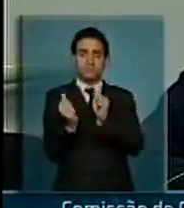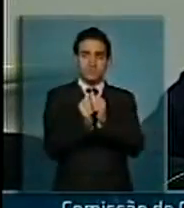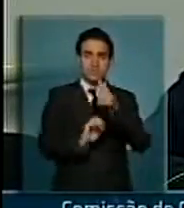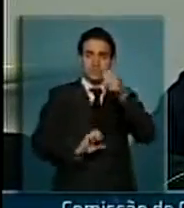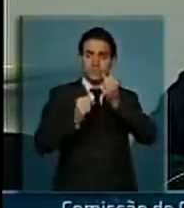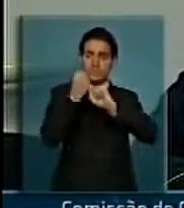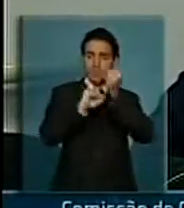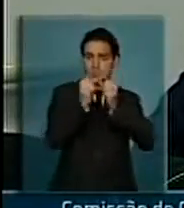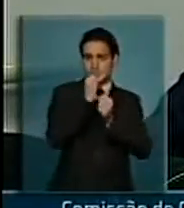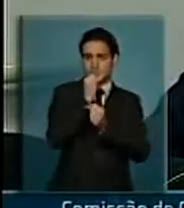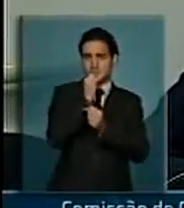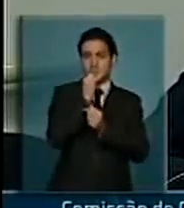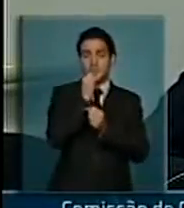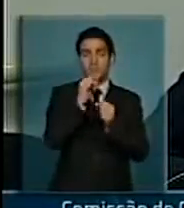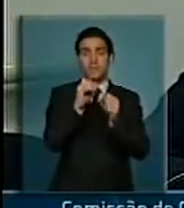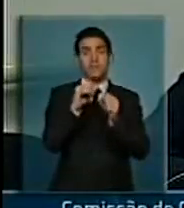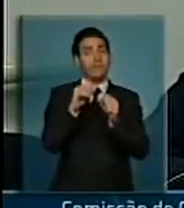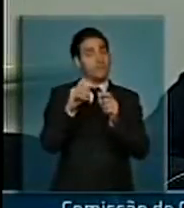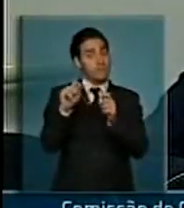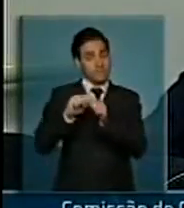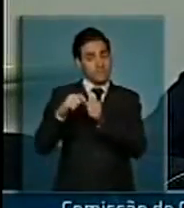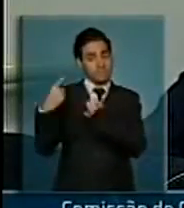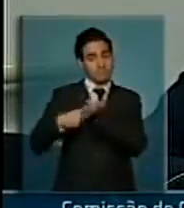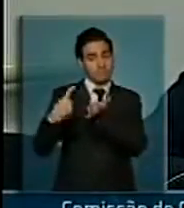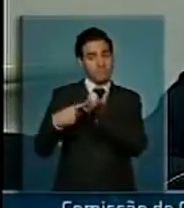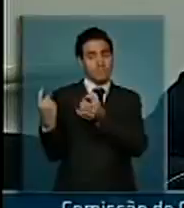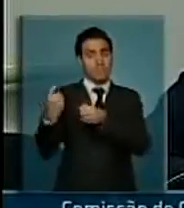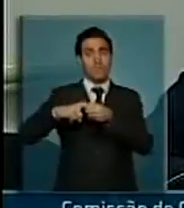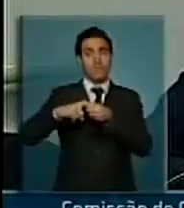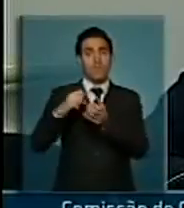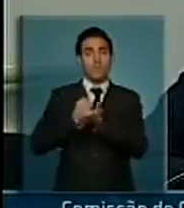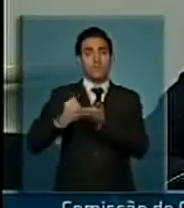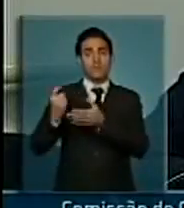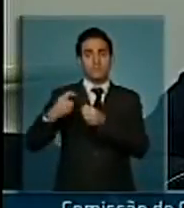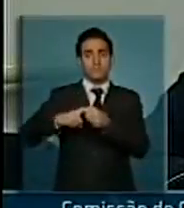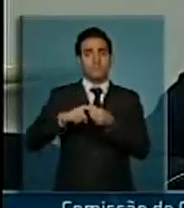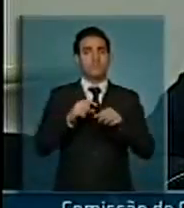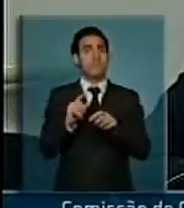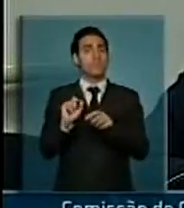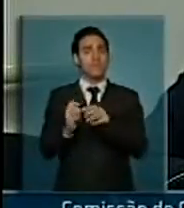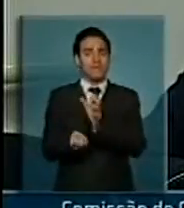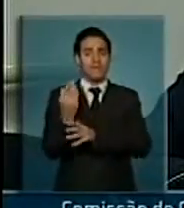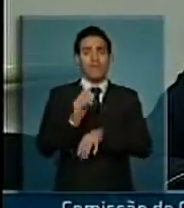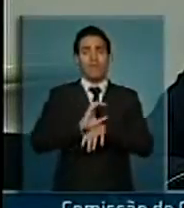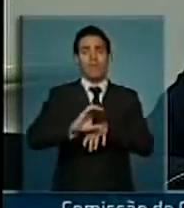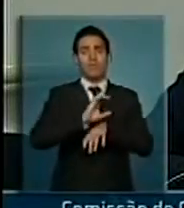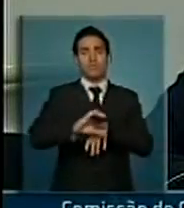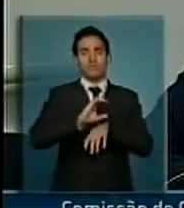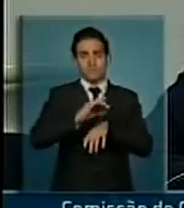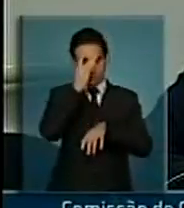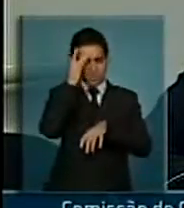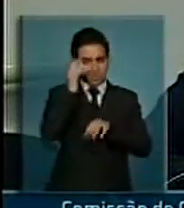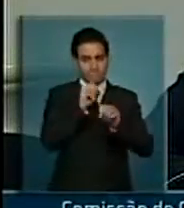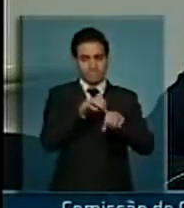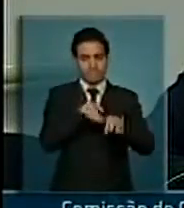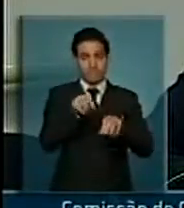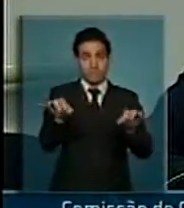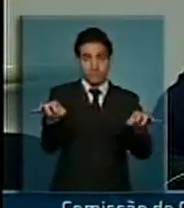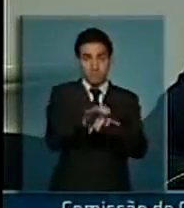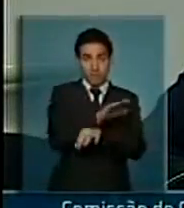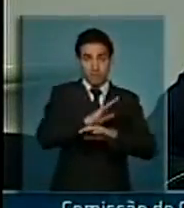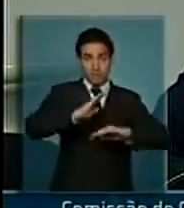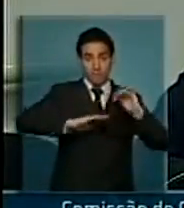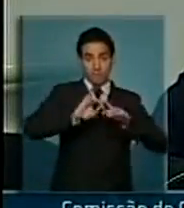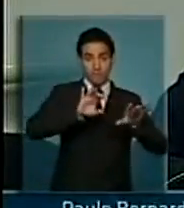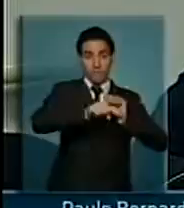junto com a indústria, por exemplo, fazer convênios para formar gente para trabalhar nessa área. Veja bem, a